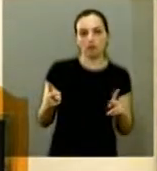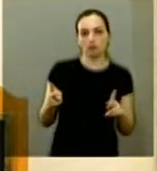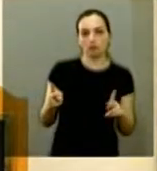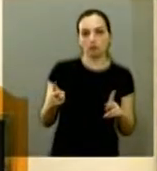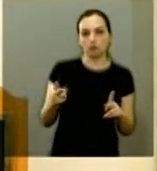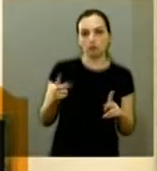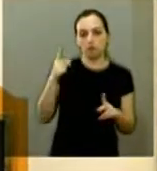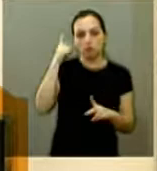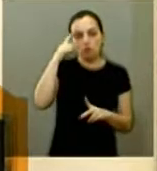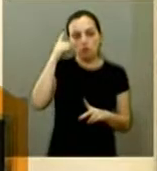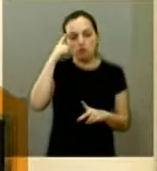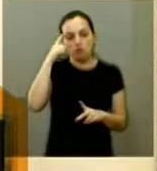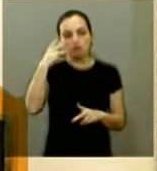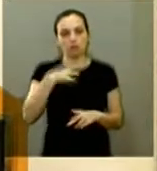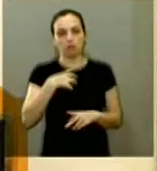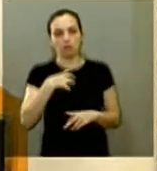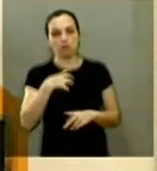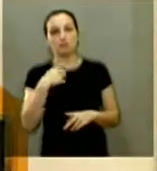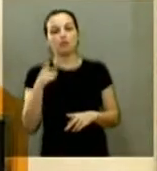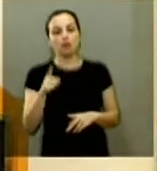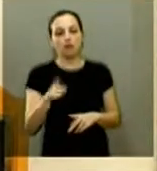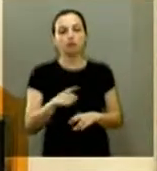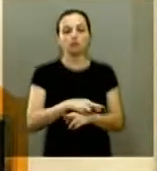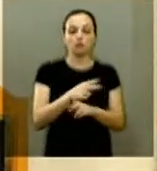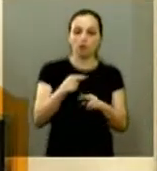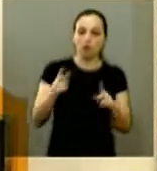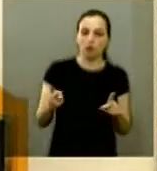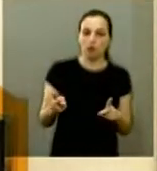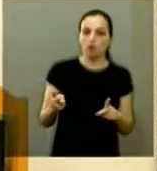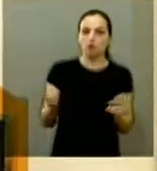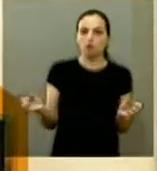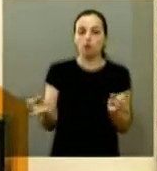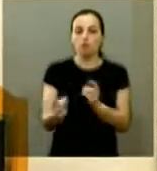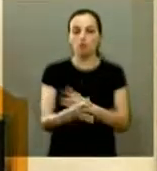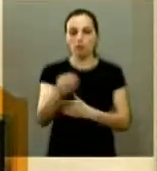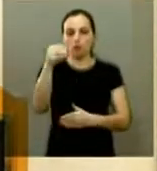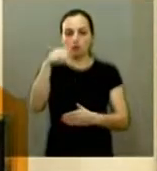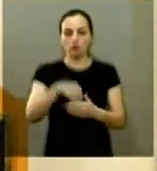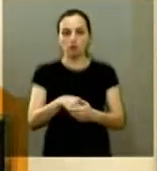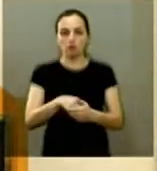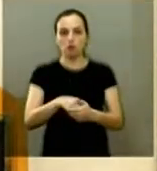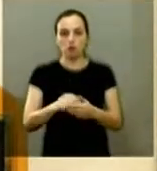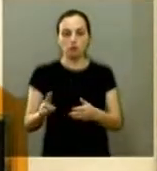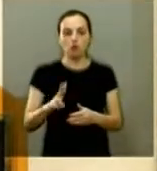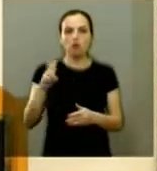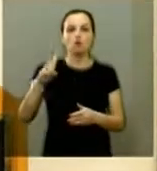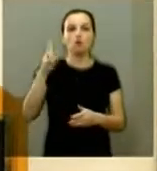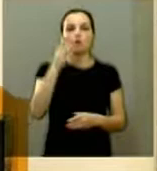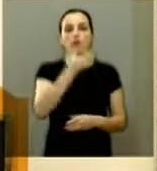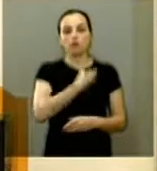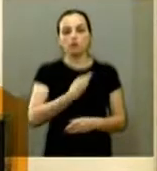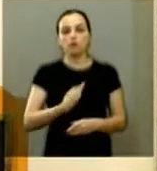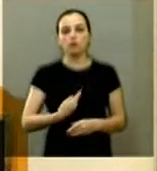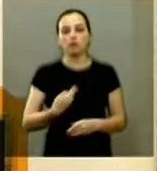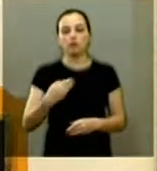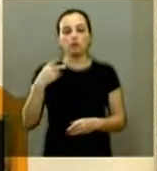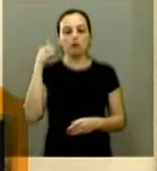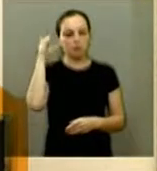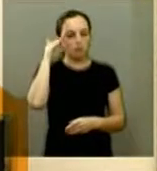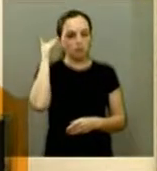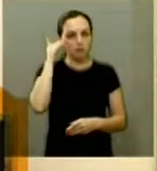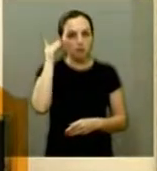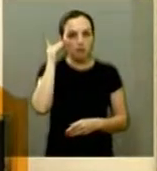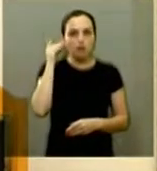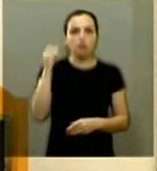espero que essas diferenças ideológicas sirvam ao final da eleição com a vitória da presidenta Dilma Rousseff um novo